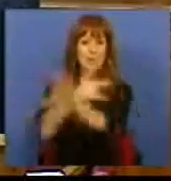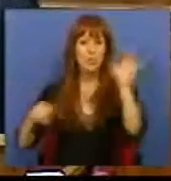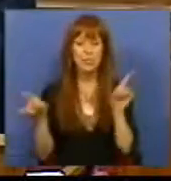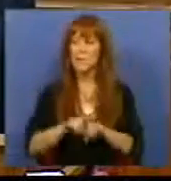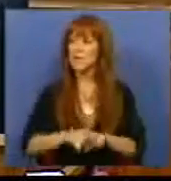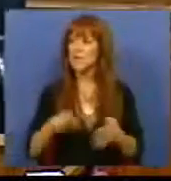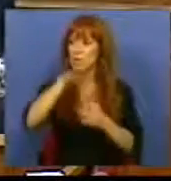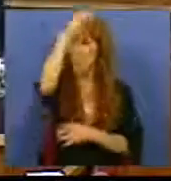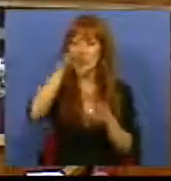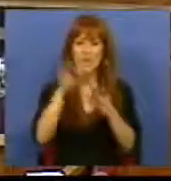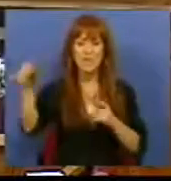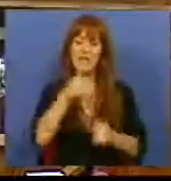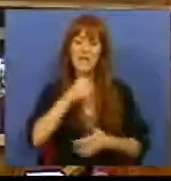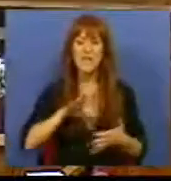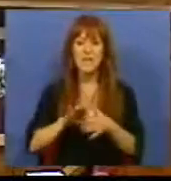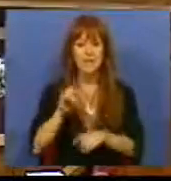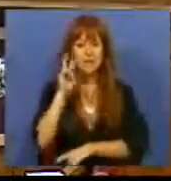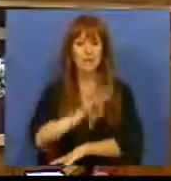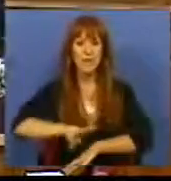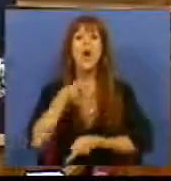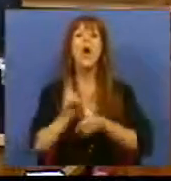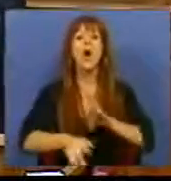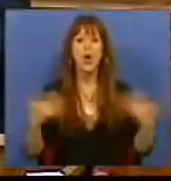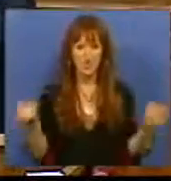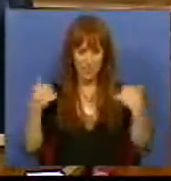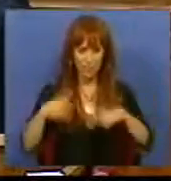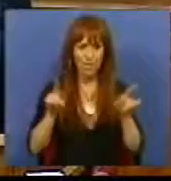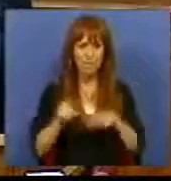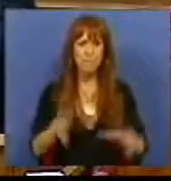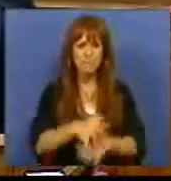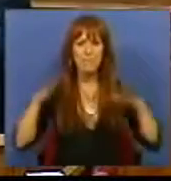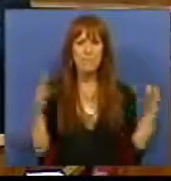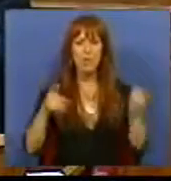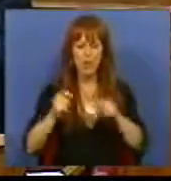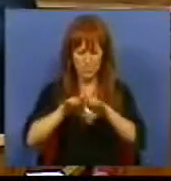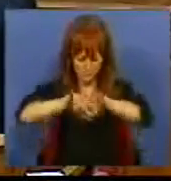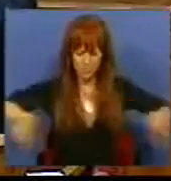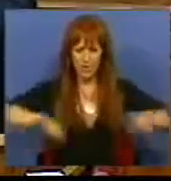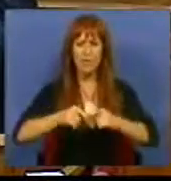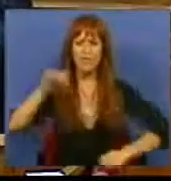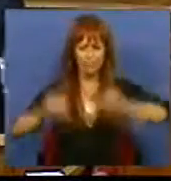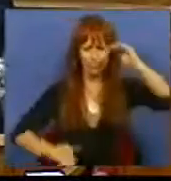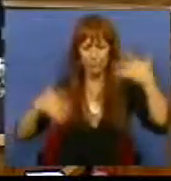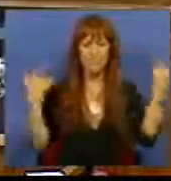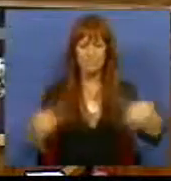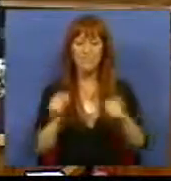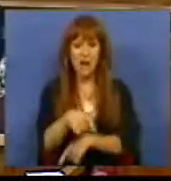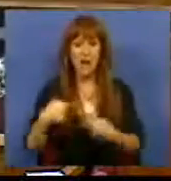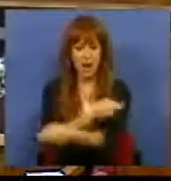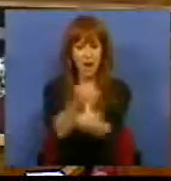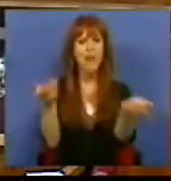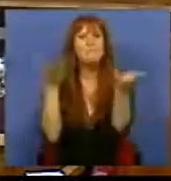as únicas medidas que se vêem são aquelas que vão aumentar o fosso das desigualdades nessa